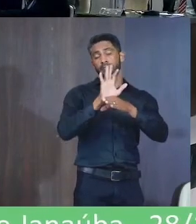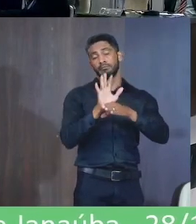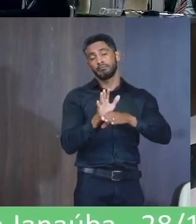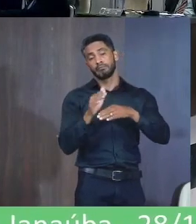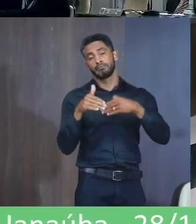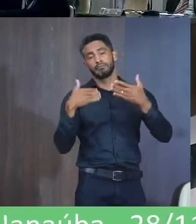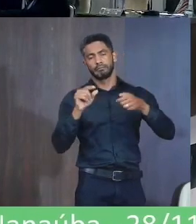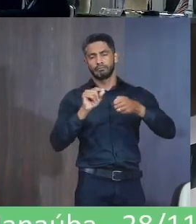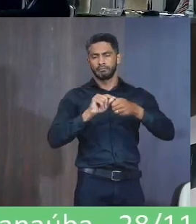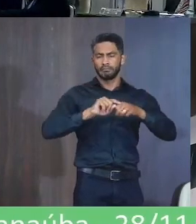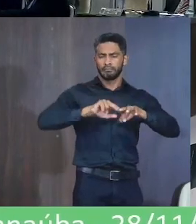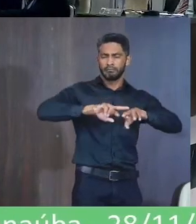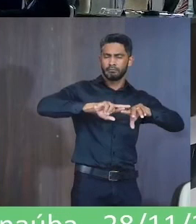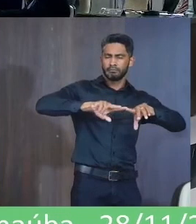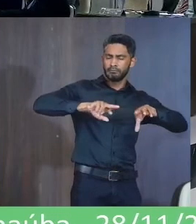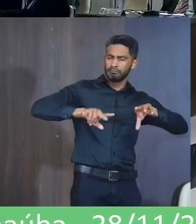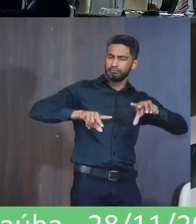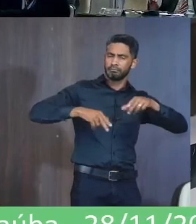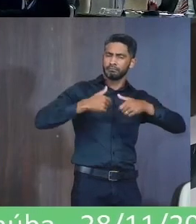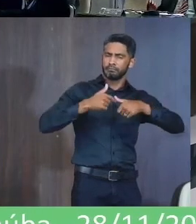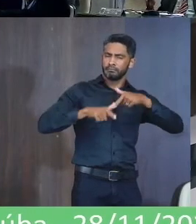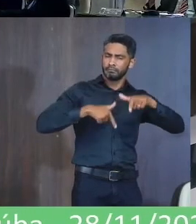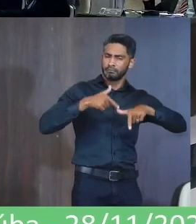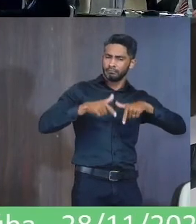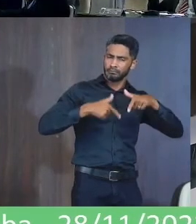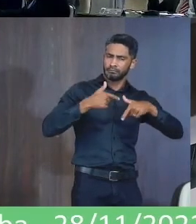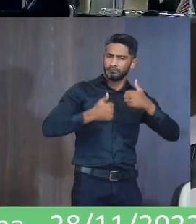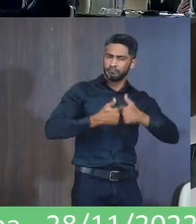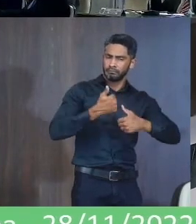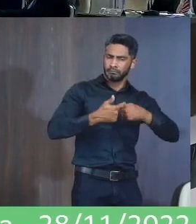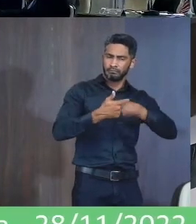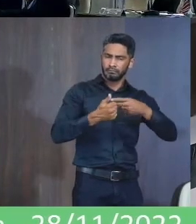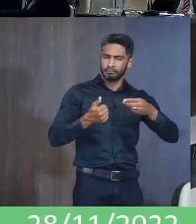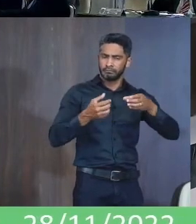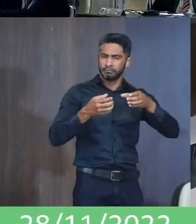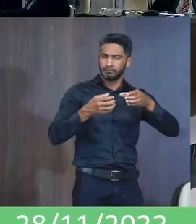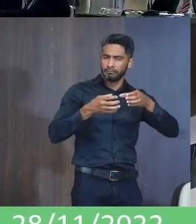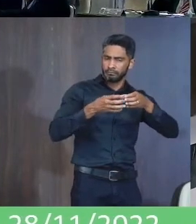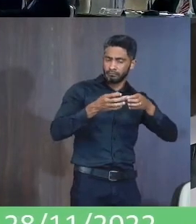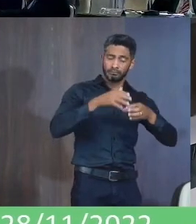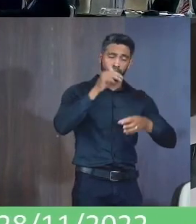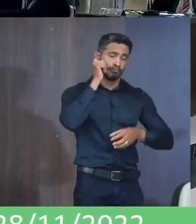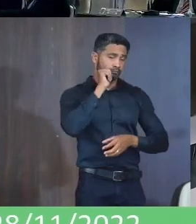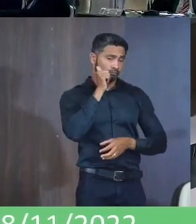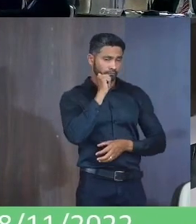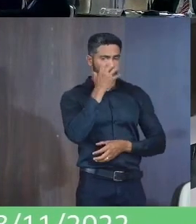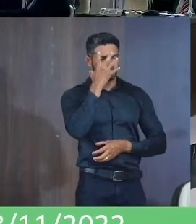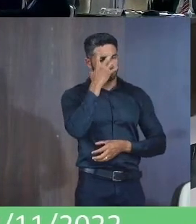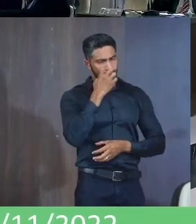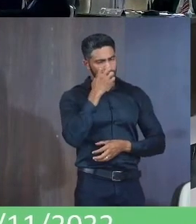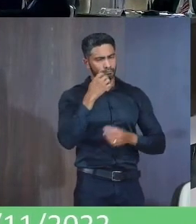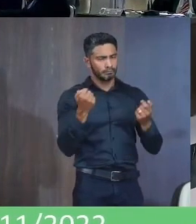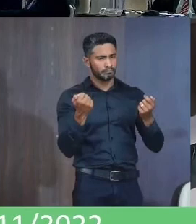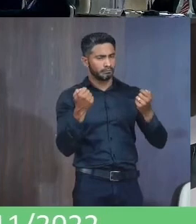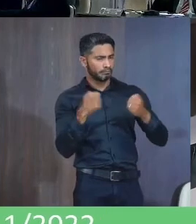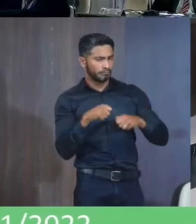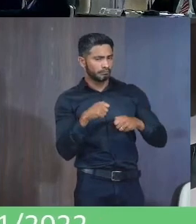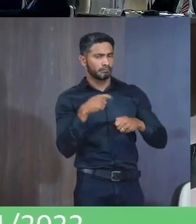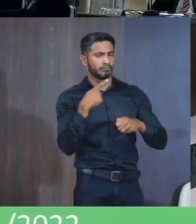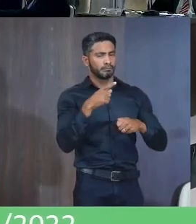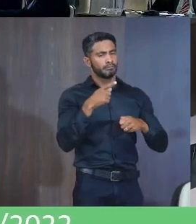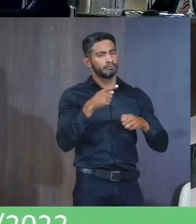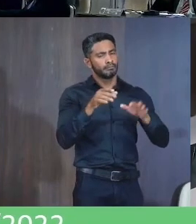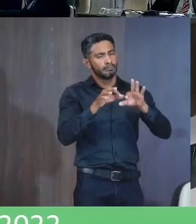Vem realizando Diversas atividades Esportivas Junto ao público Feminino Se destacando Pelo procedimento Sério Pela competência E também Pela